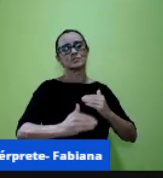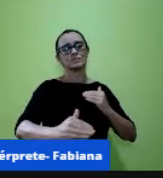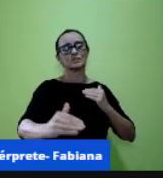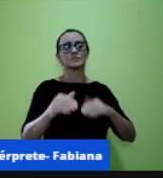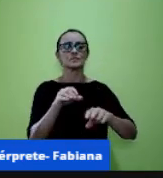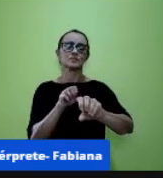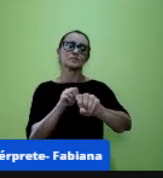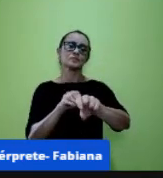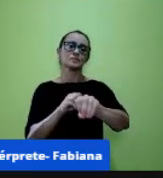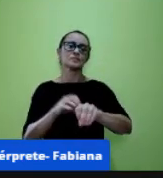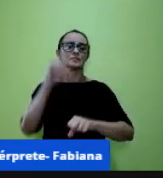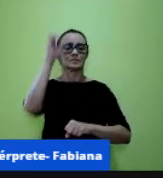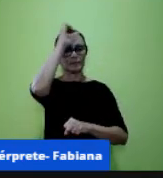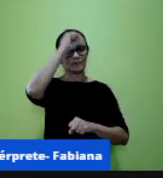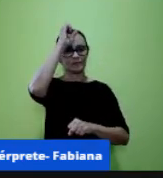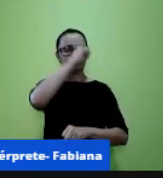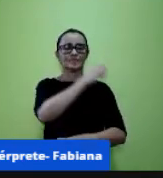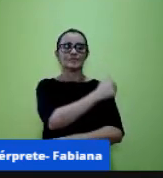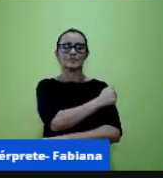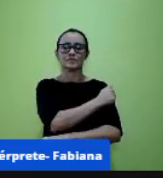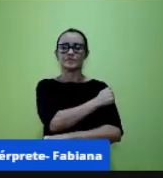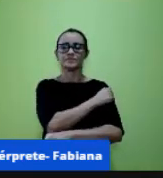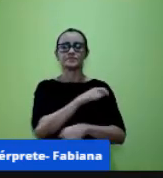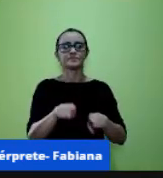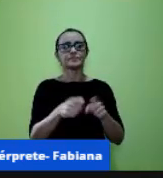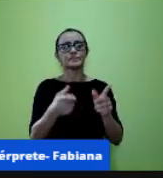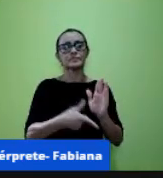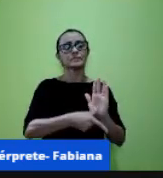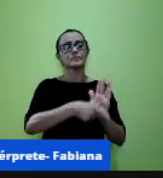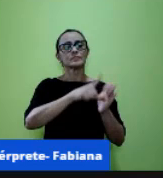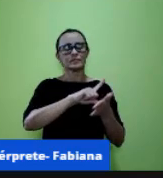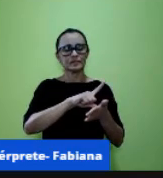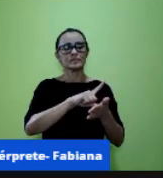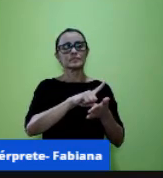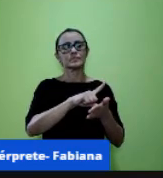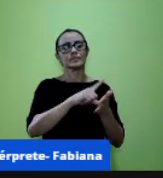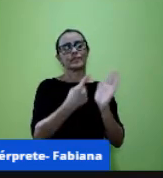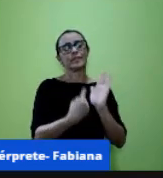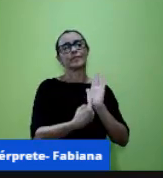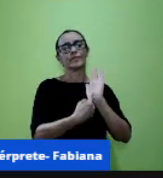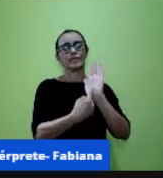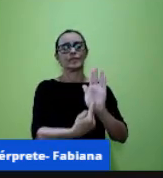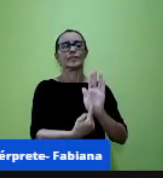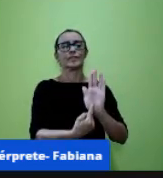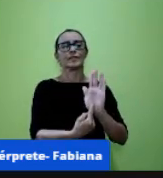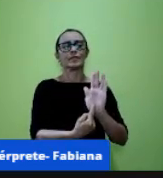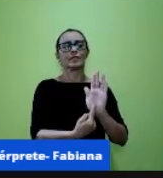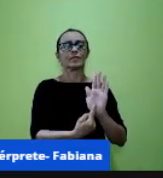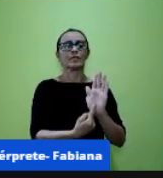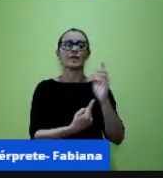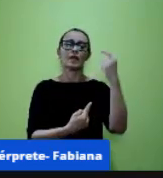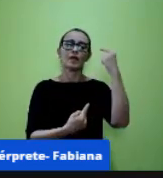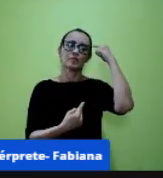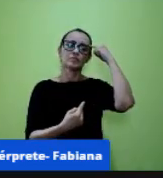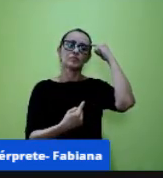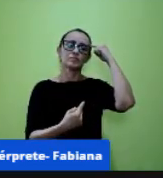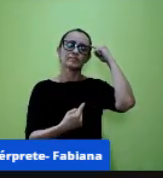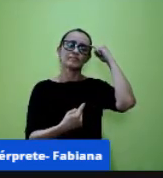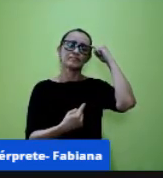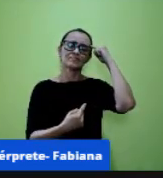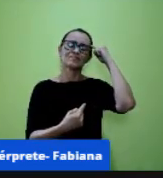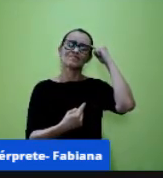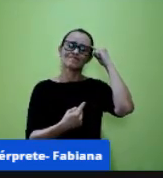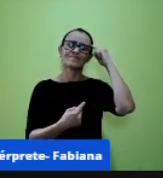aluno mas antes da gente trazer essas ferramentas eu acredito que é algumas lacunas de